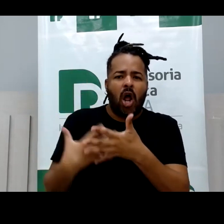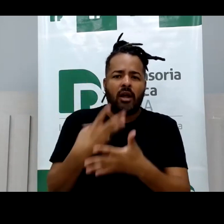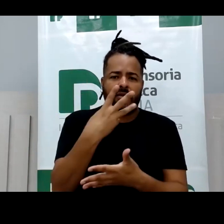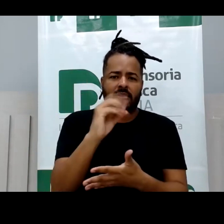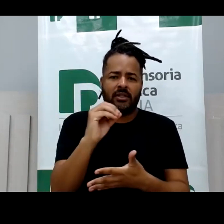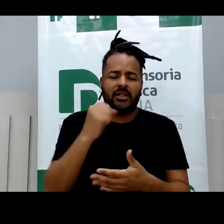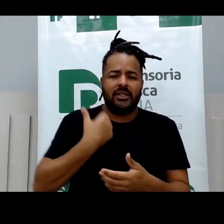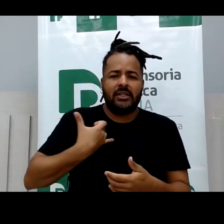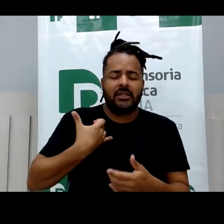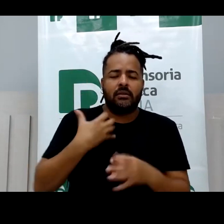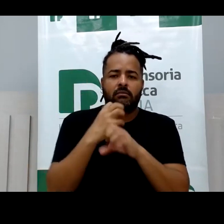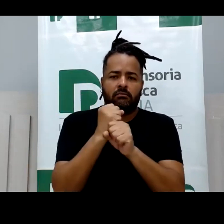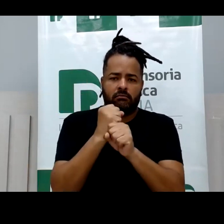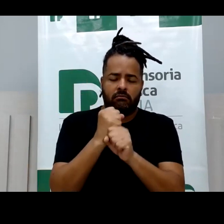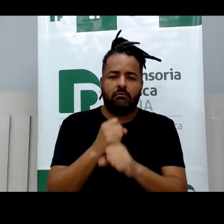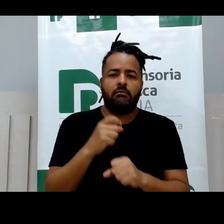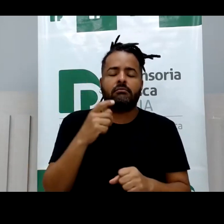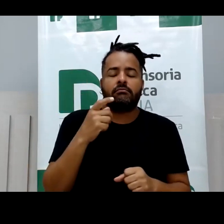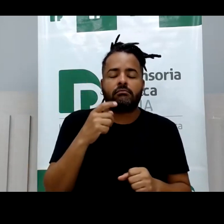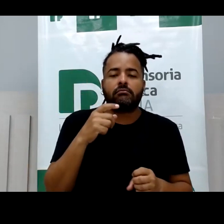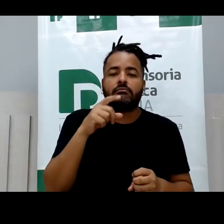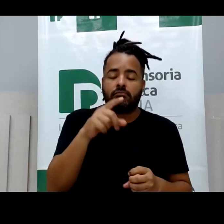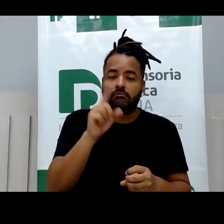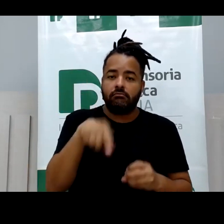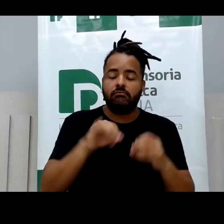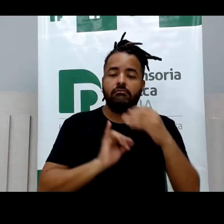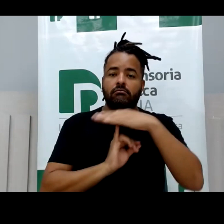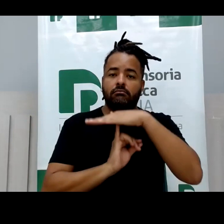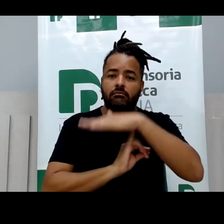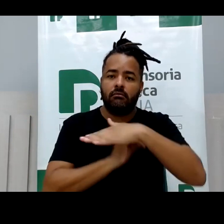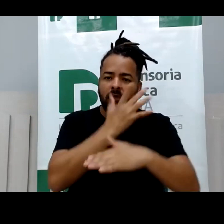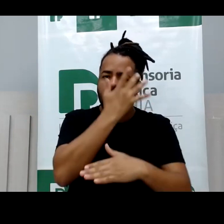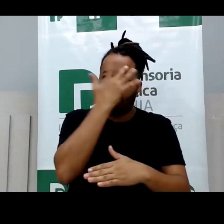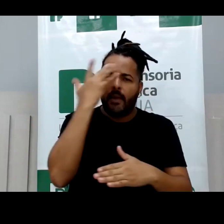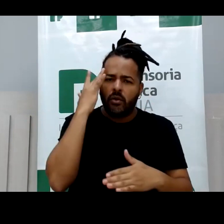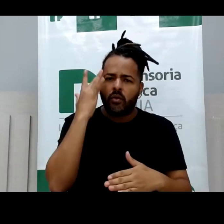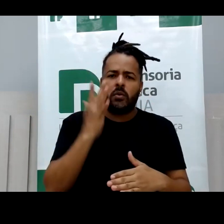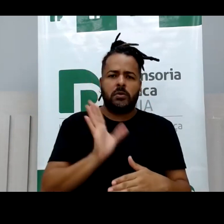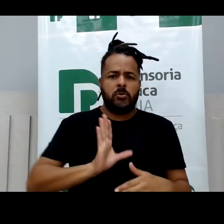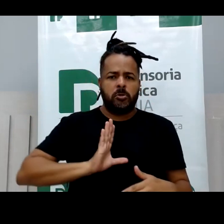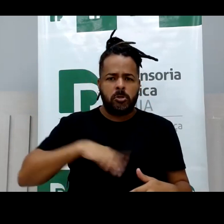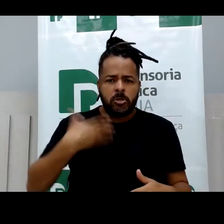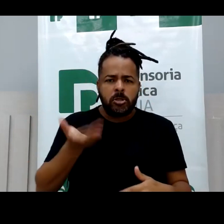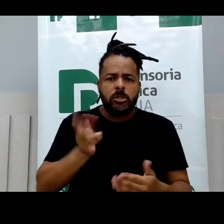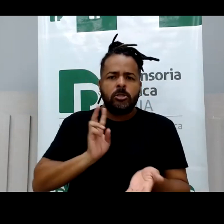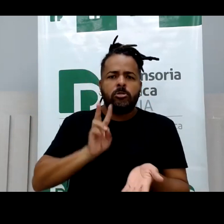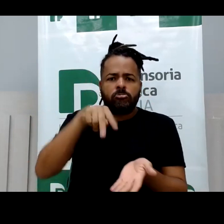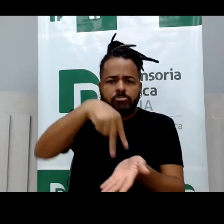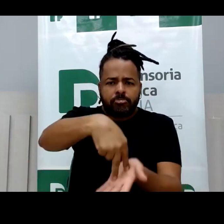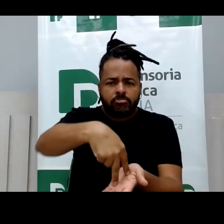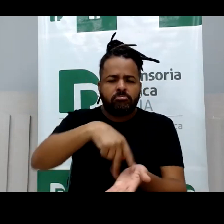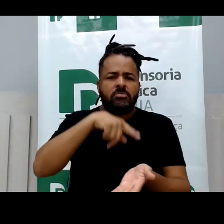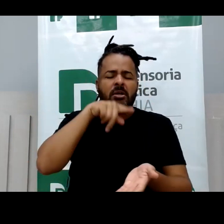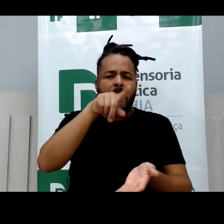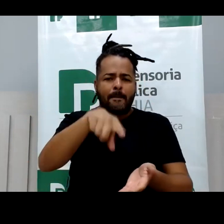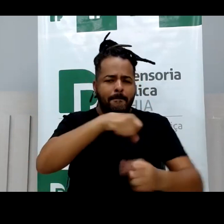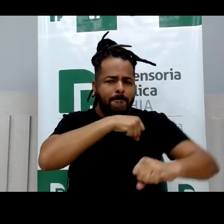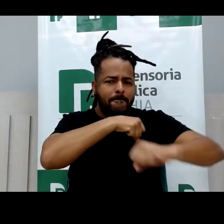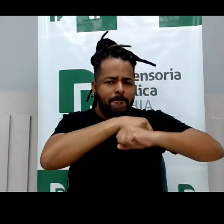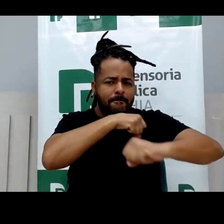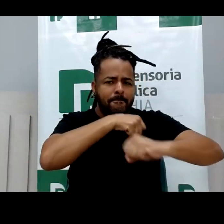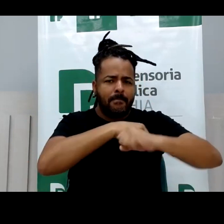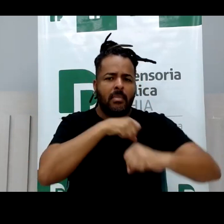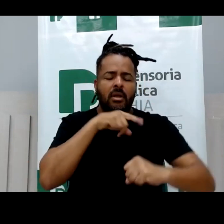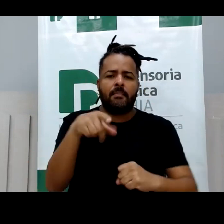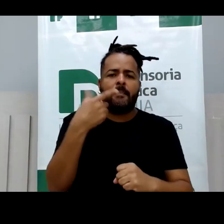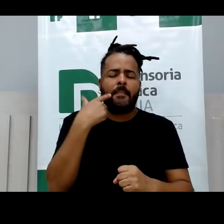uma instituição com pessoas muito corajosas, né? Que compraram aí muitas brigas importantes para que a gente tivesse o reconhecimento